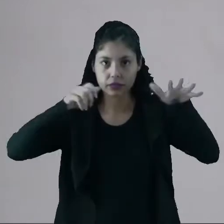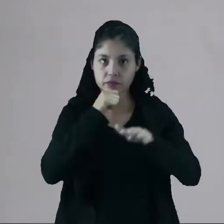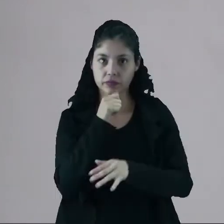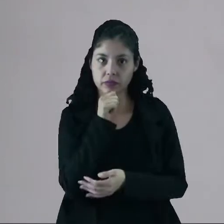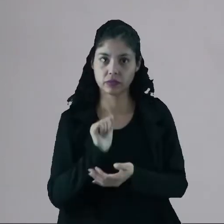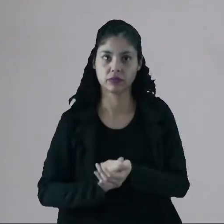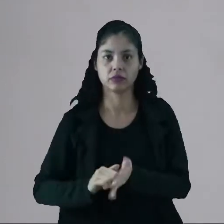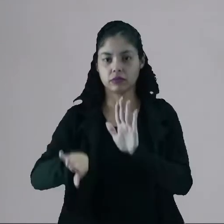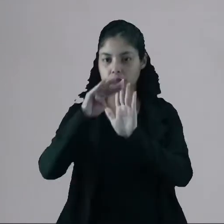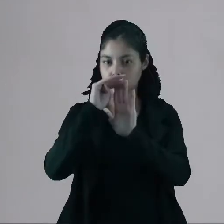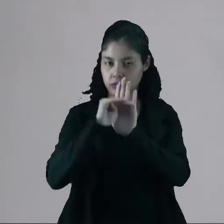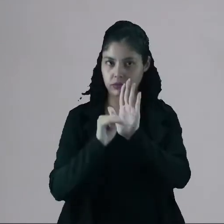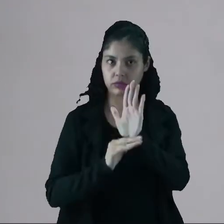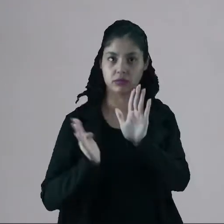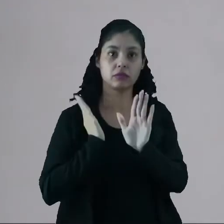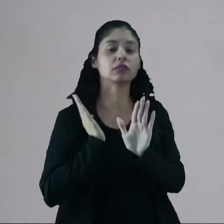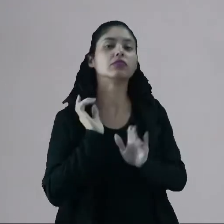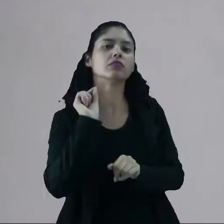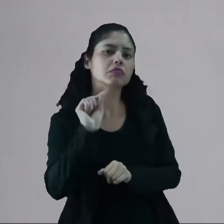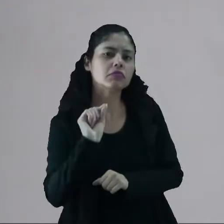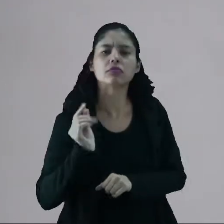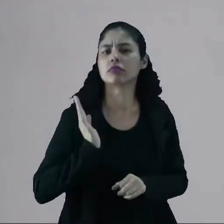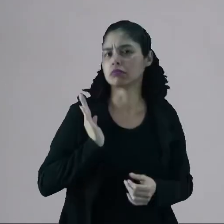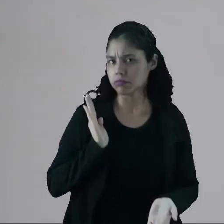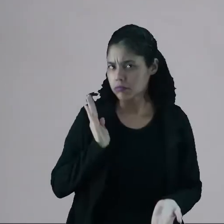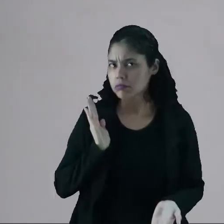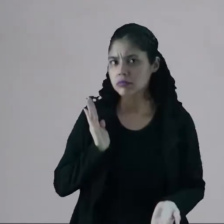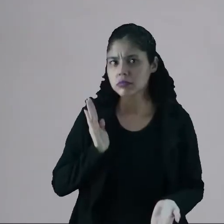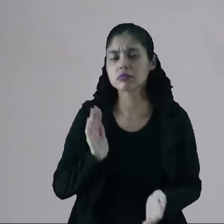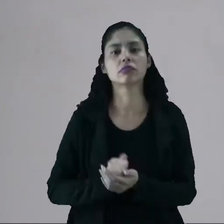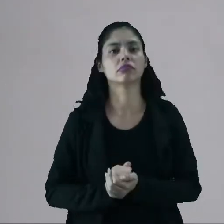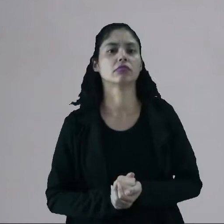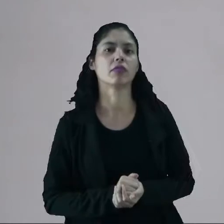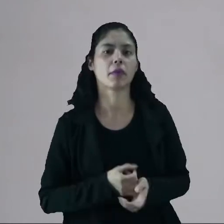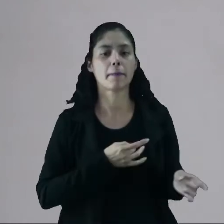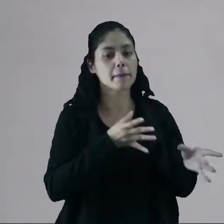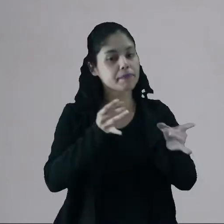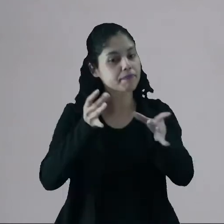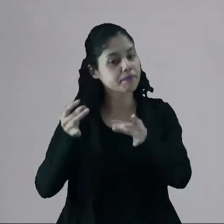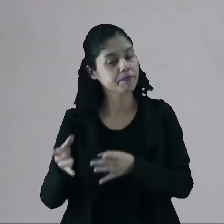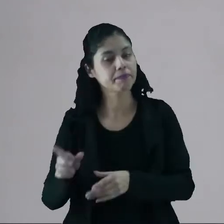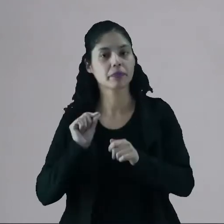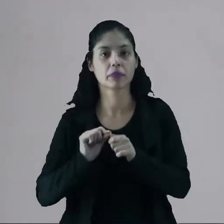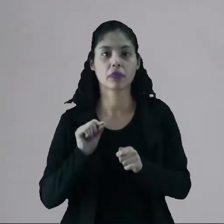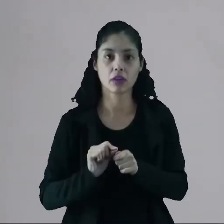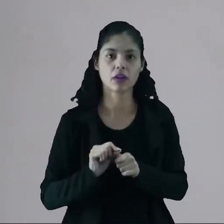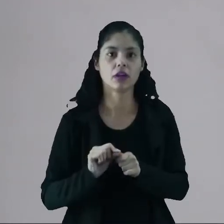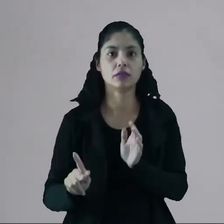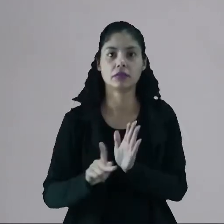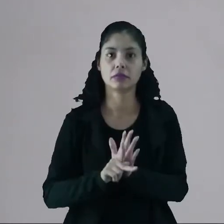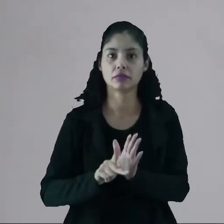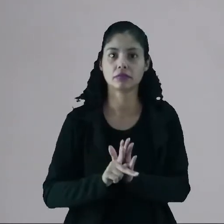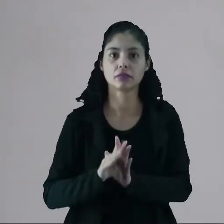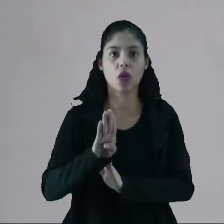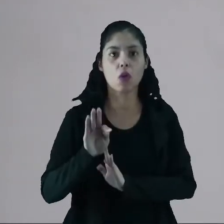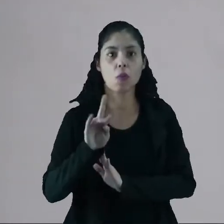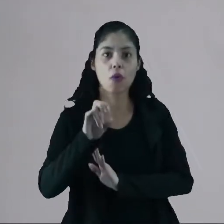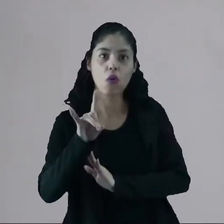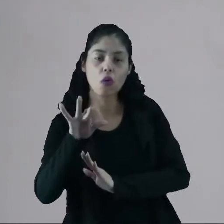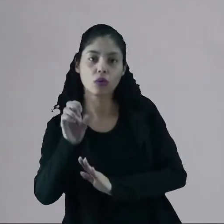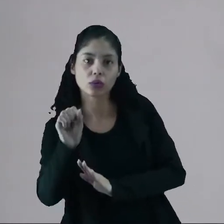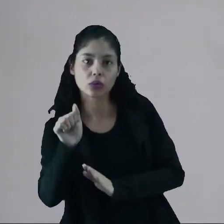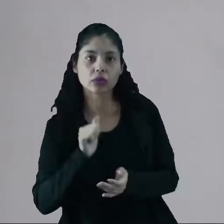essa classe de burgueses. O que eram os burgueses? Eles eram comerciantes, eles faziam o comércio deles nos burgos.